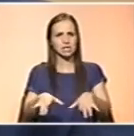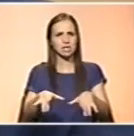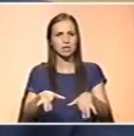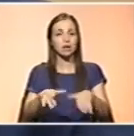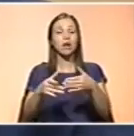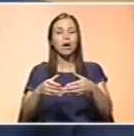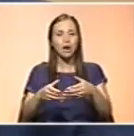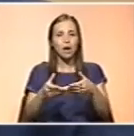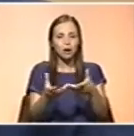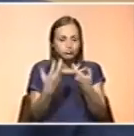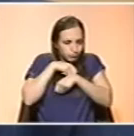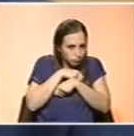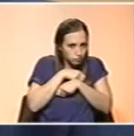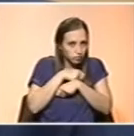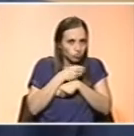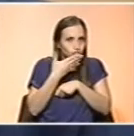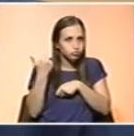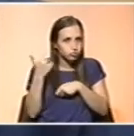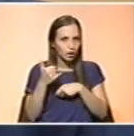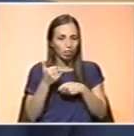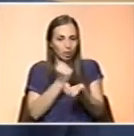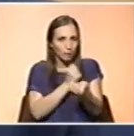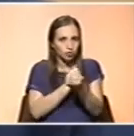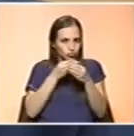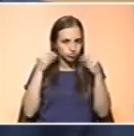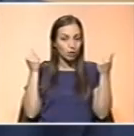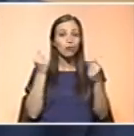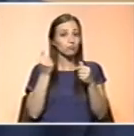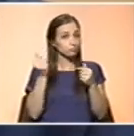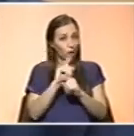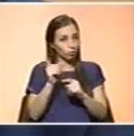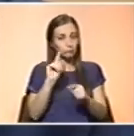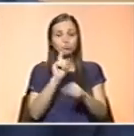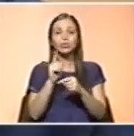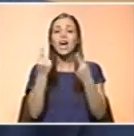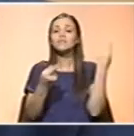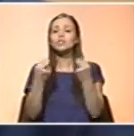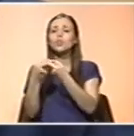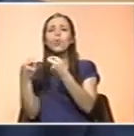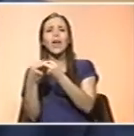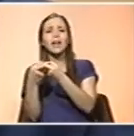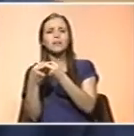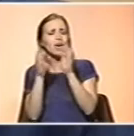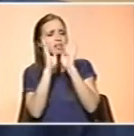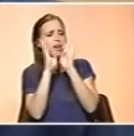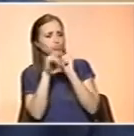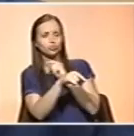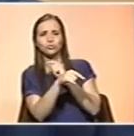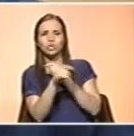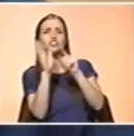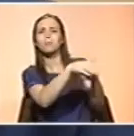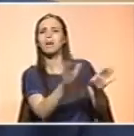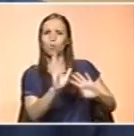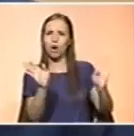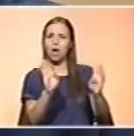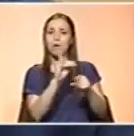que são diabéticas. Porque muitas vezes são os colegas que estão atentos e que não vão discriminá-la de atividades porque basta